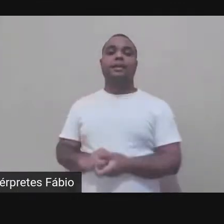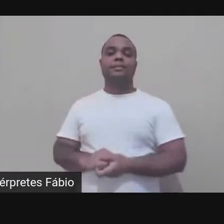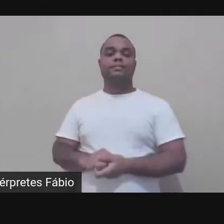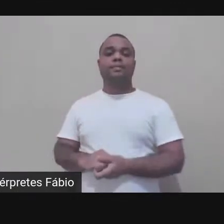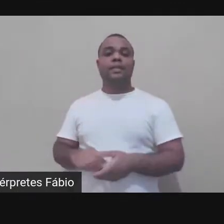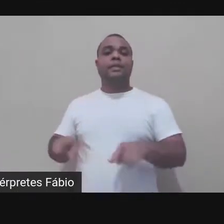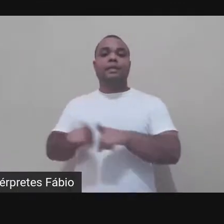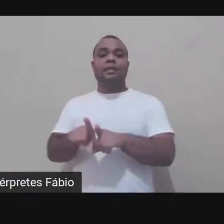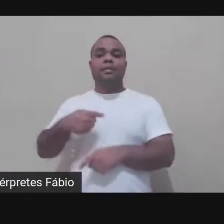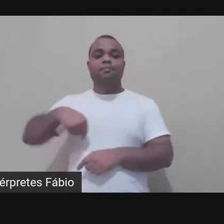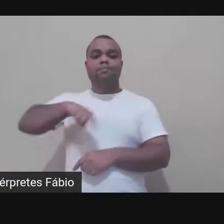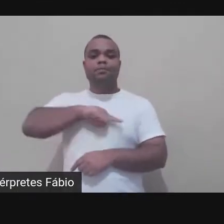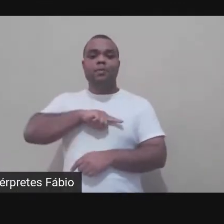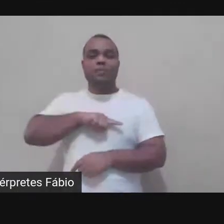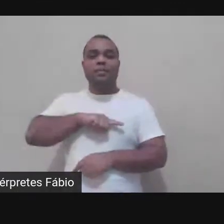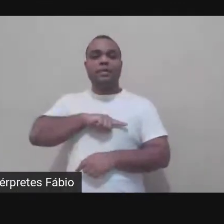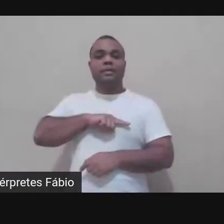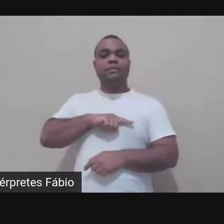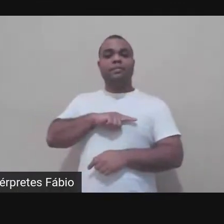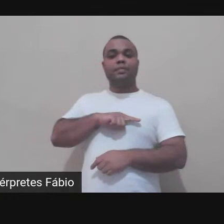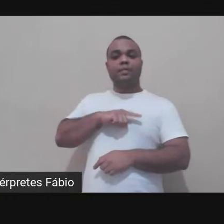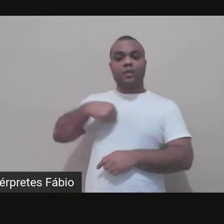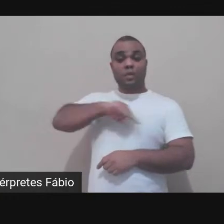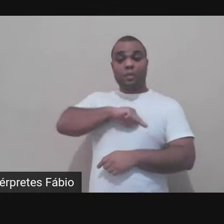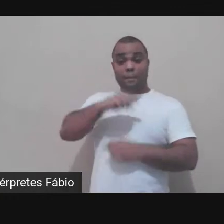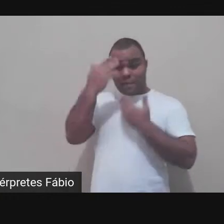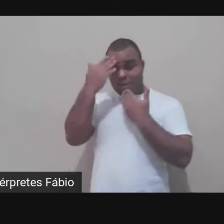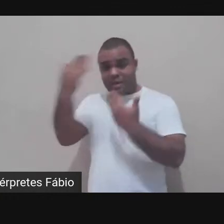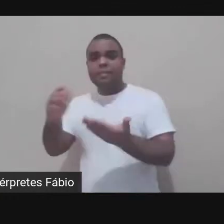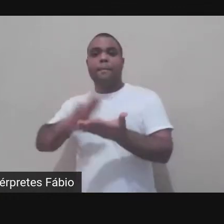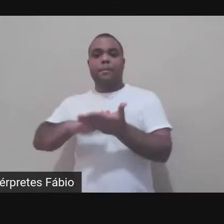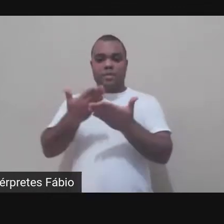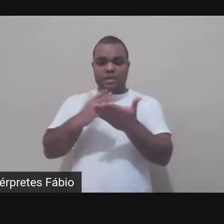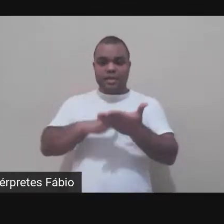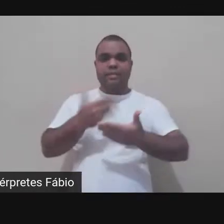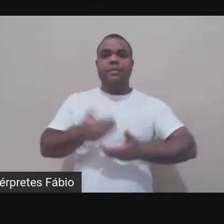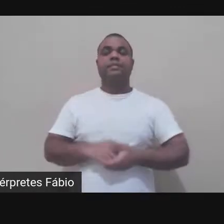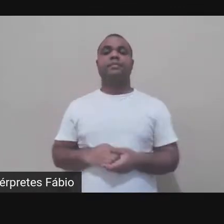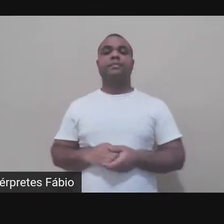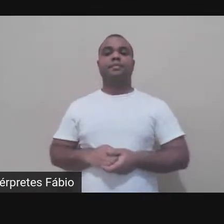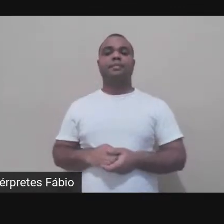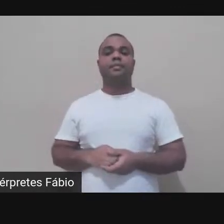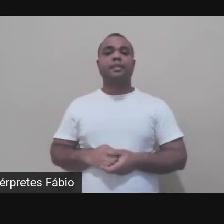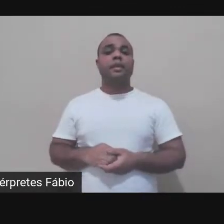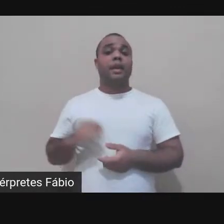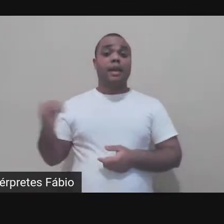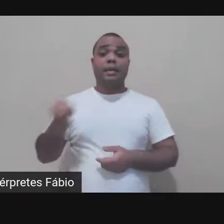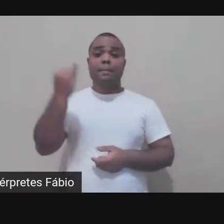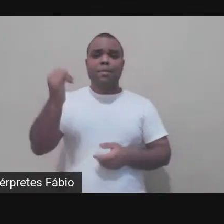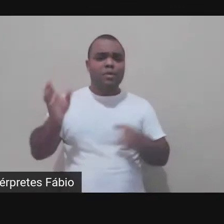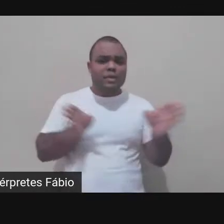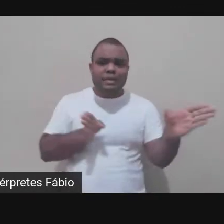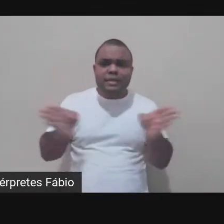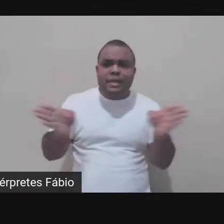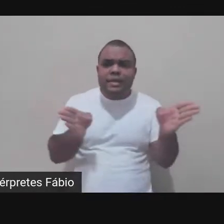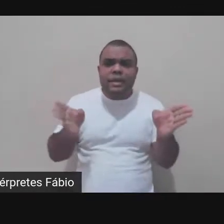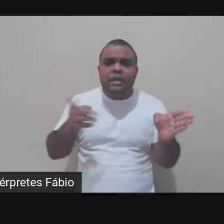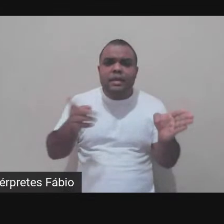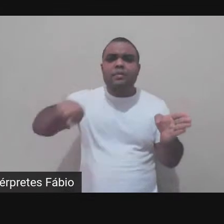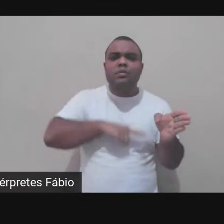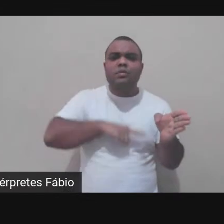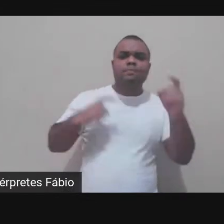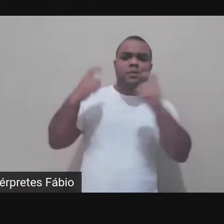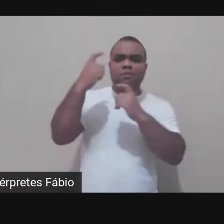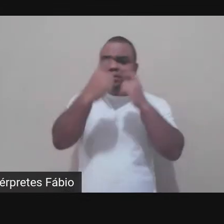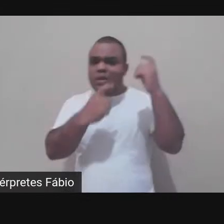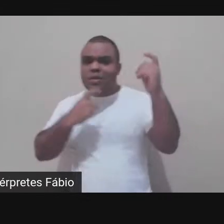repensar essas práticas educacionais, a gente ter sempre a inclusão e a acessibilidade, precisa ser uma preocupação de todos nós, então eu